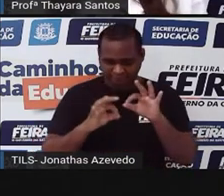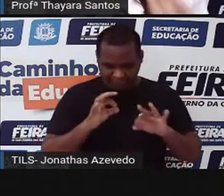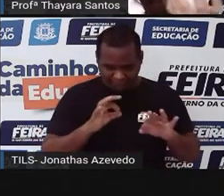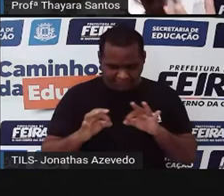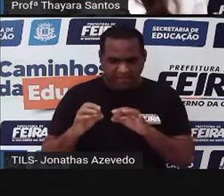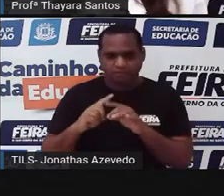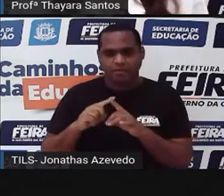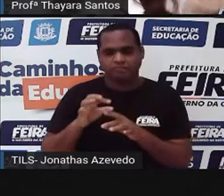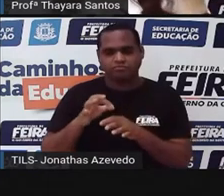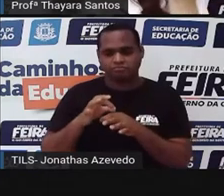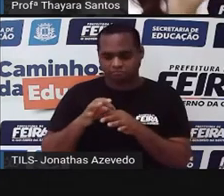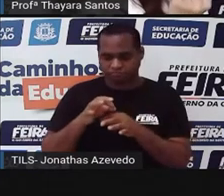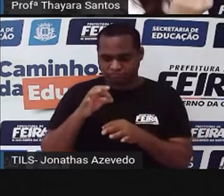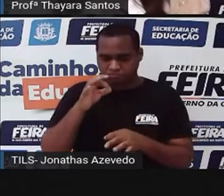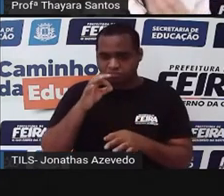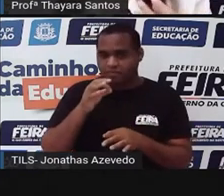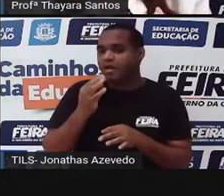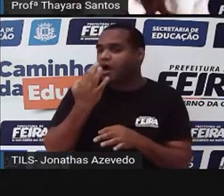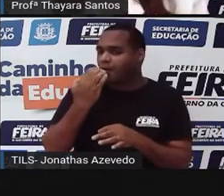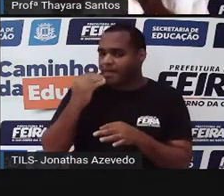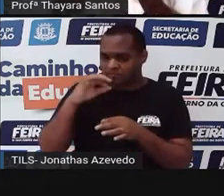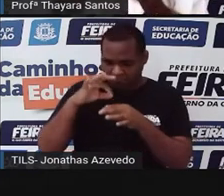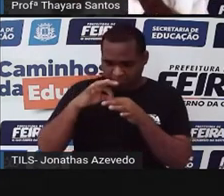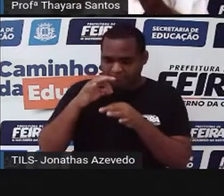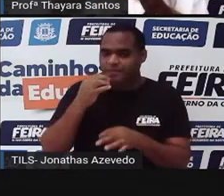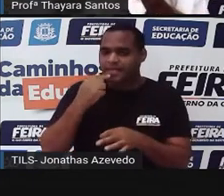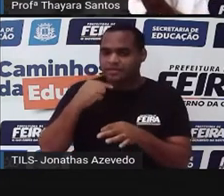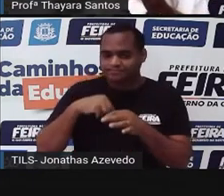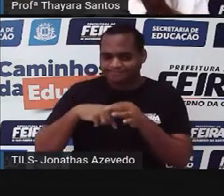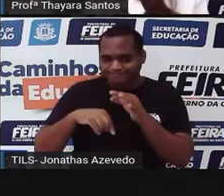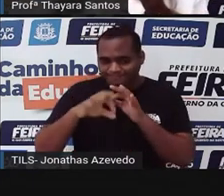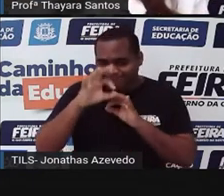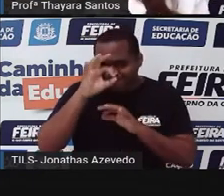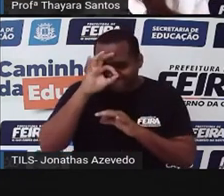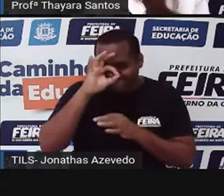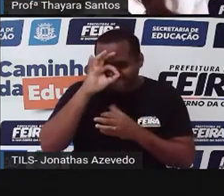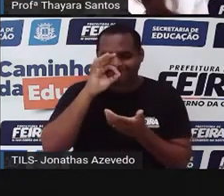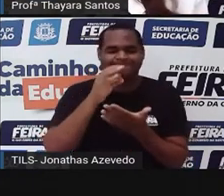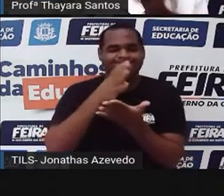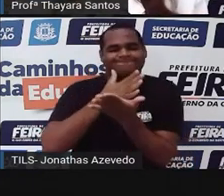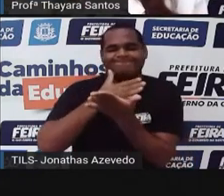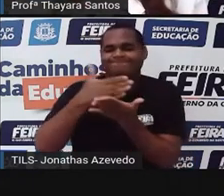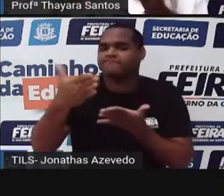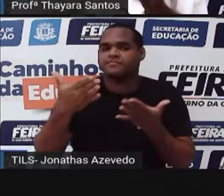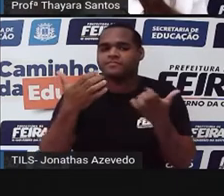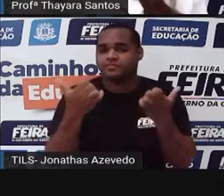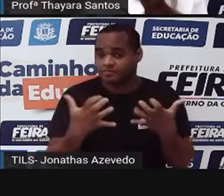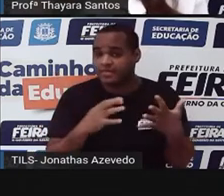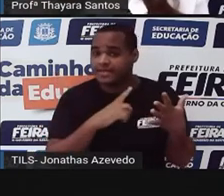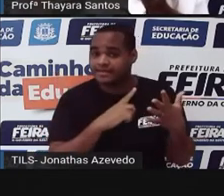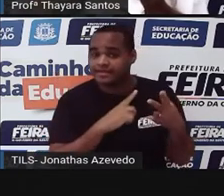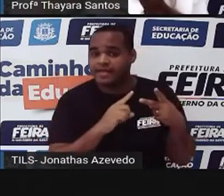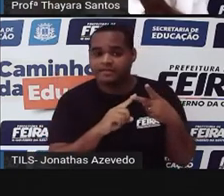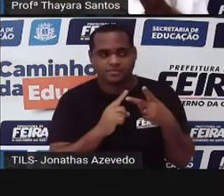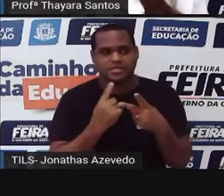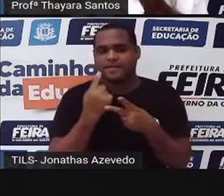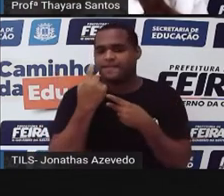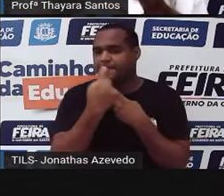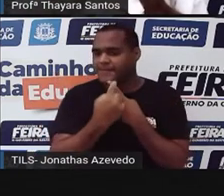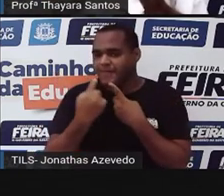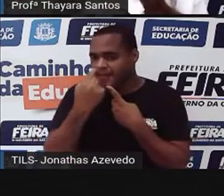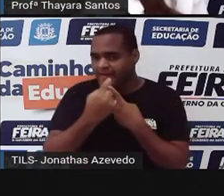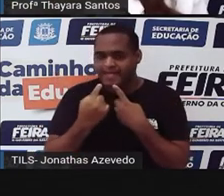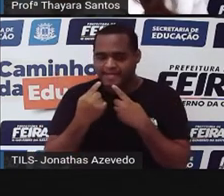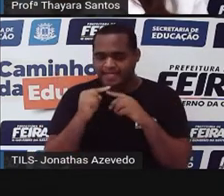têm um tubo digestório que começa na boca e termina no ânus. Então, esse tubo tem a boca, tem as outras